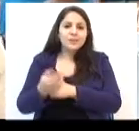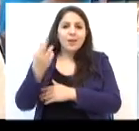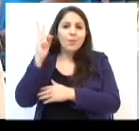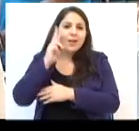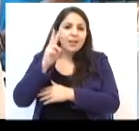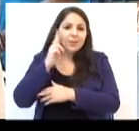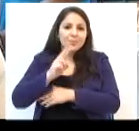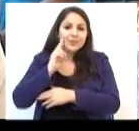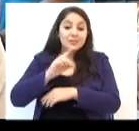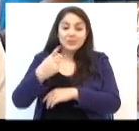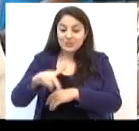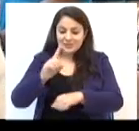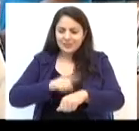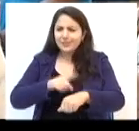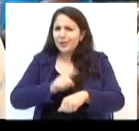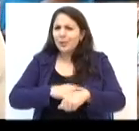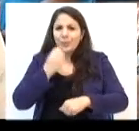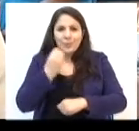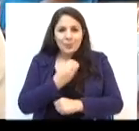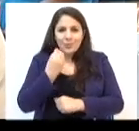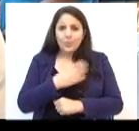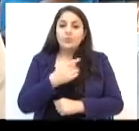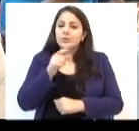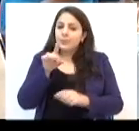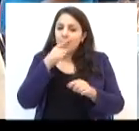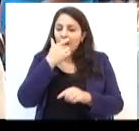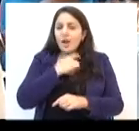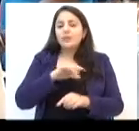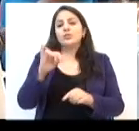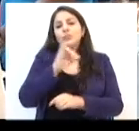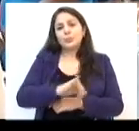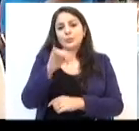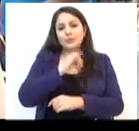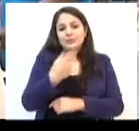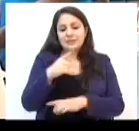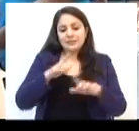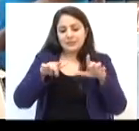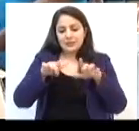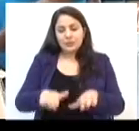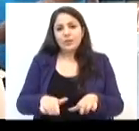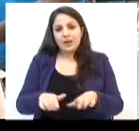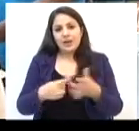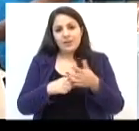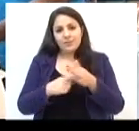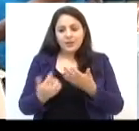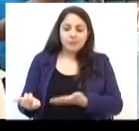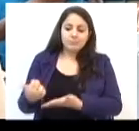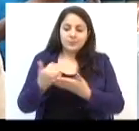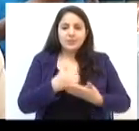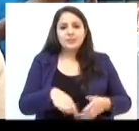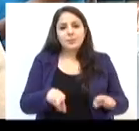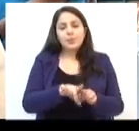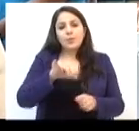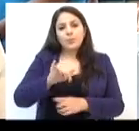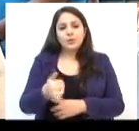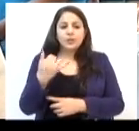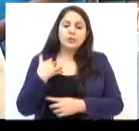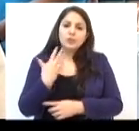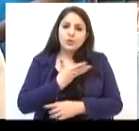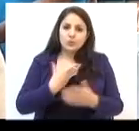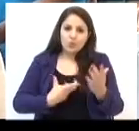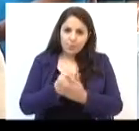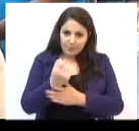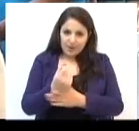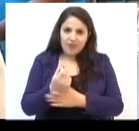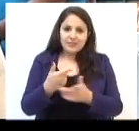Guardar uma recordação desse tempo que era tão bom, né? Eu acho super importante esse espaço que a feira traz, né? Essa oportunidade de a gente